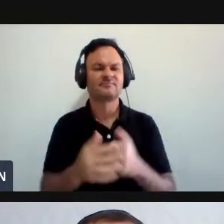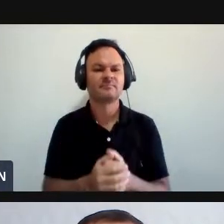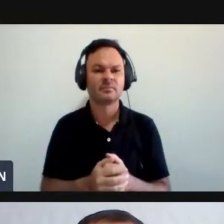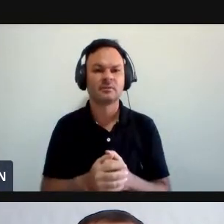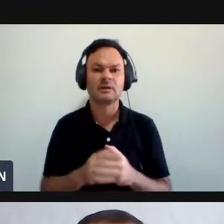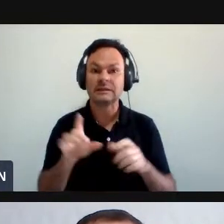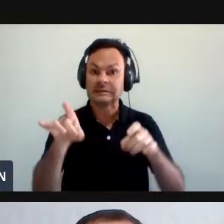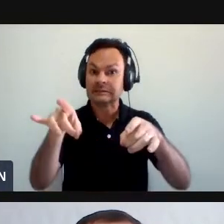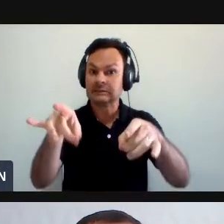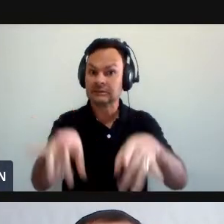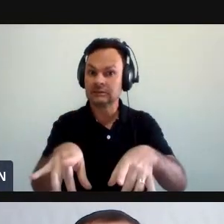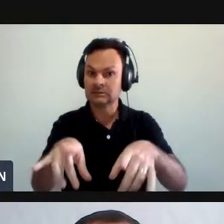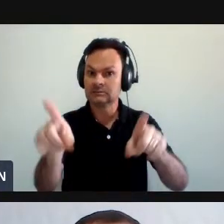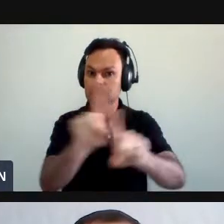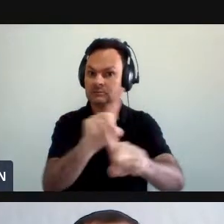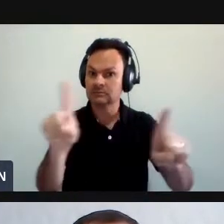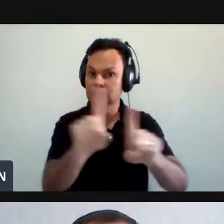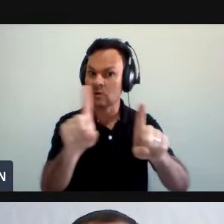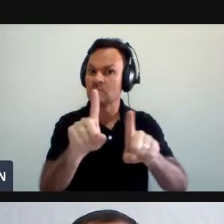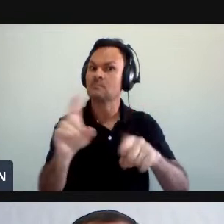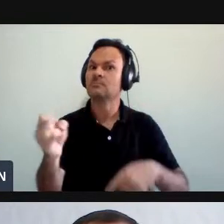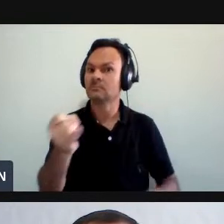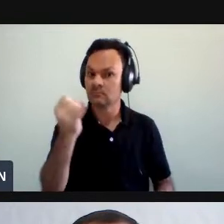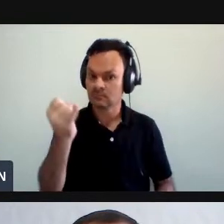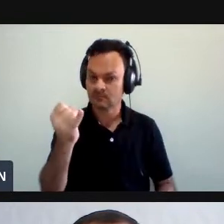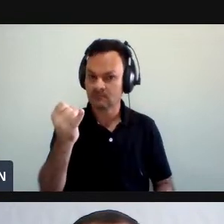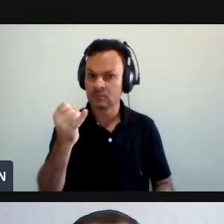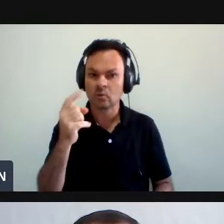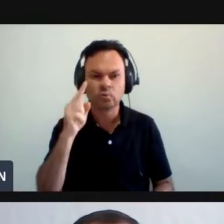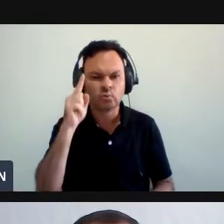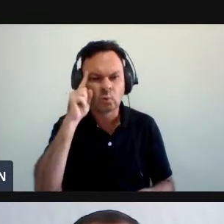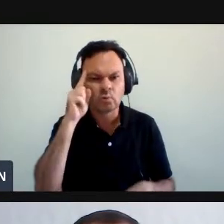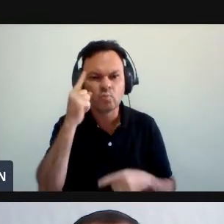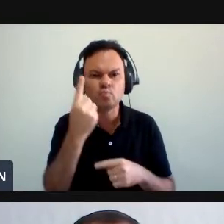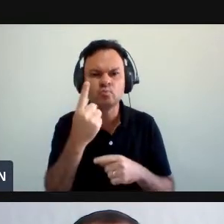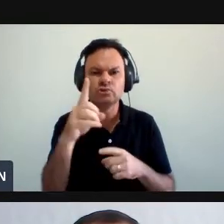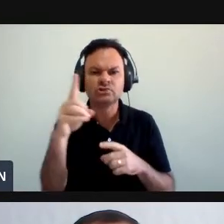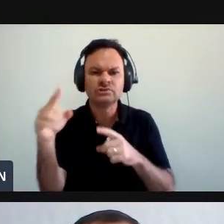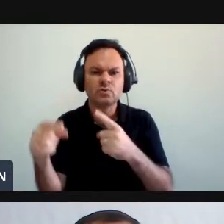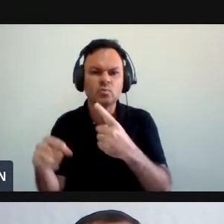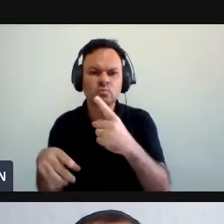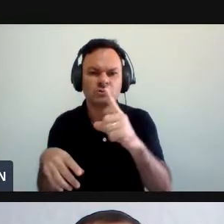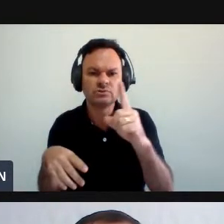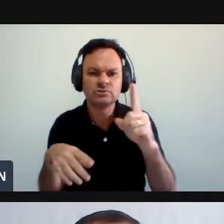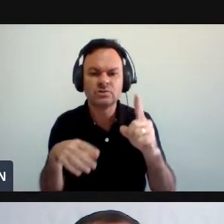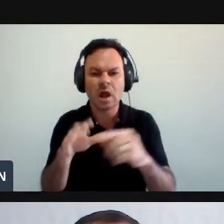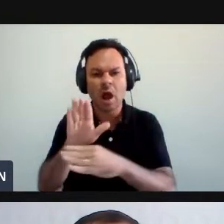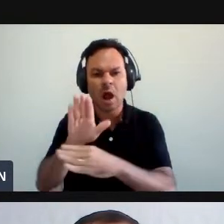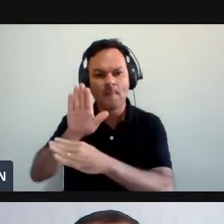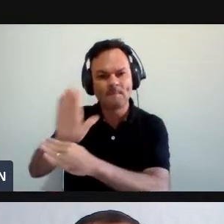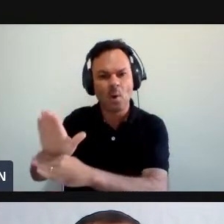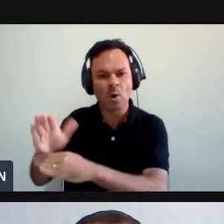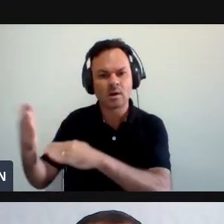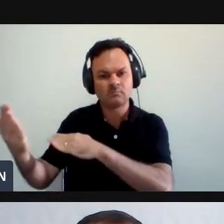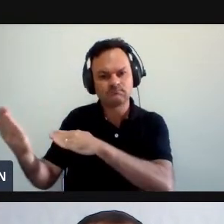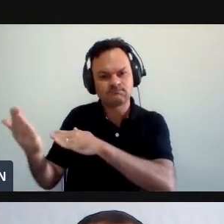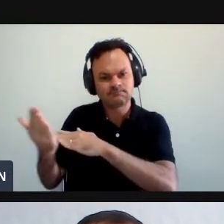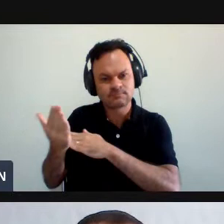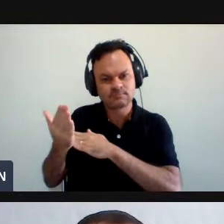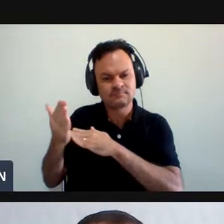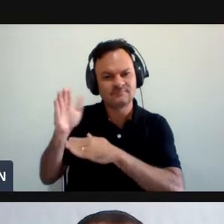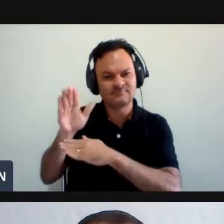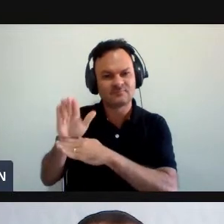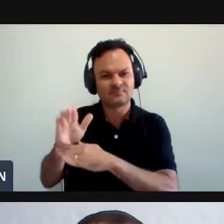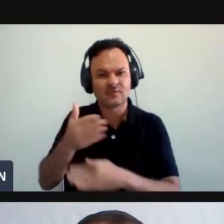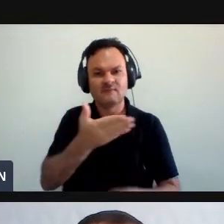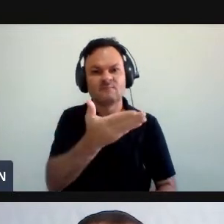não desistir Viver um dia de cada vez Apoiar o outro na dificuldade Saber